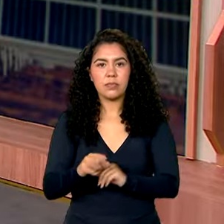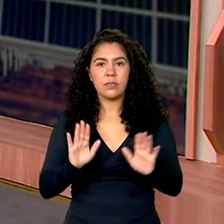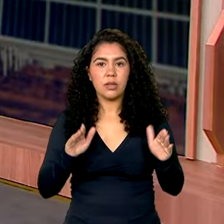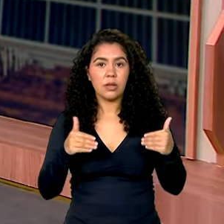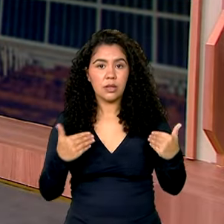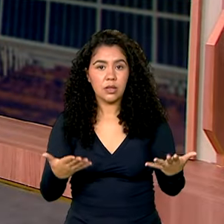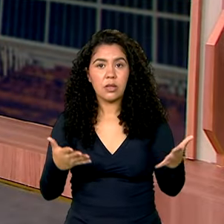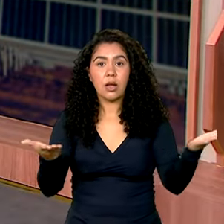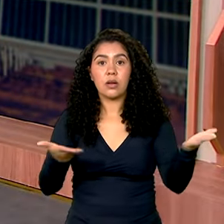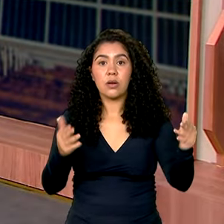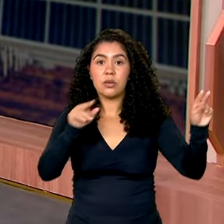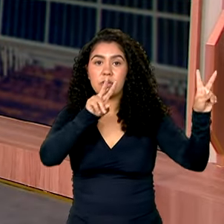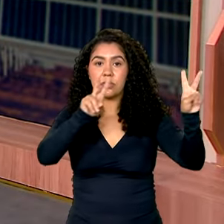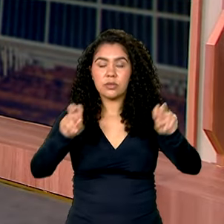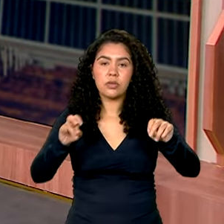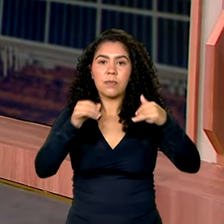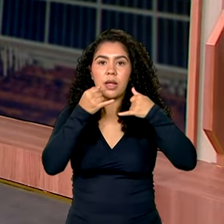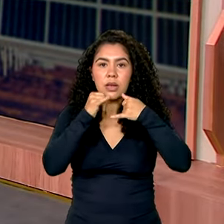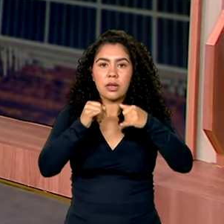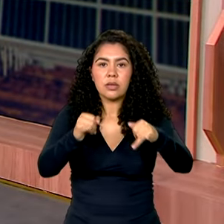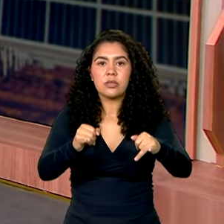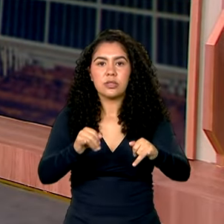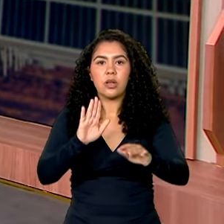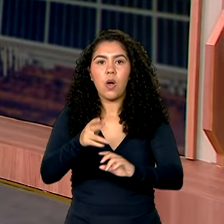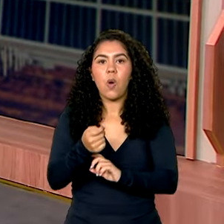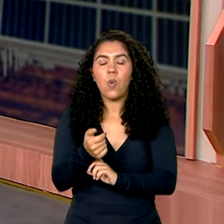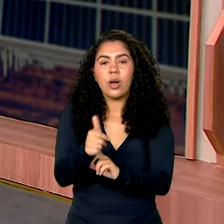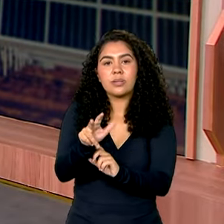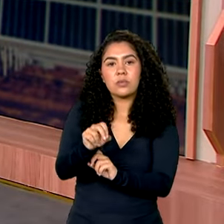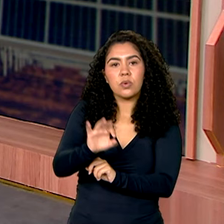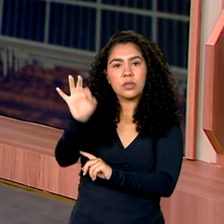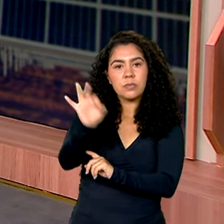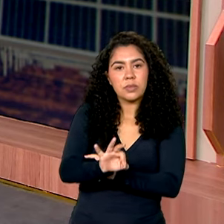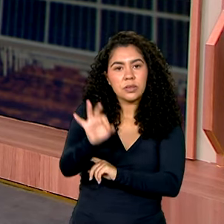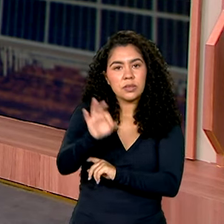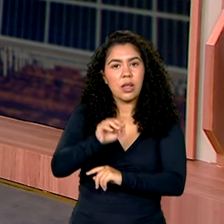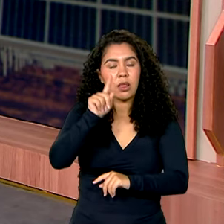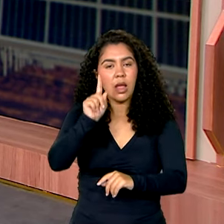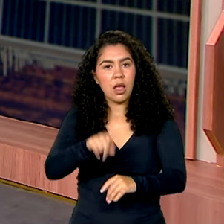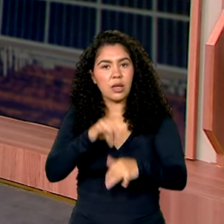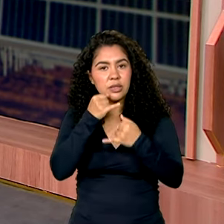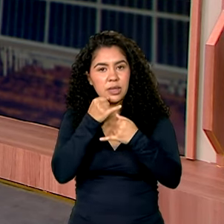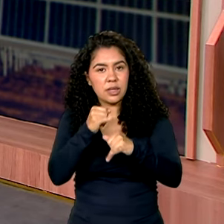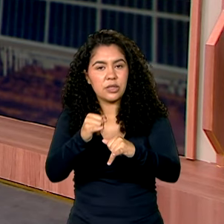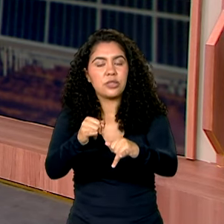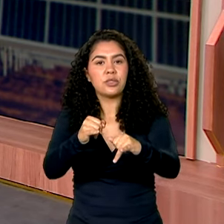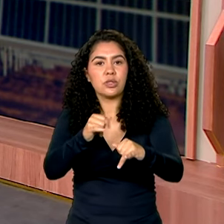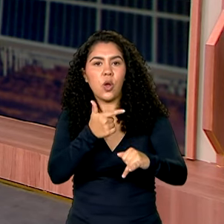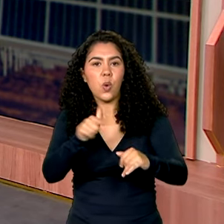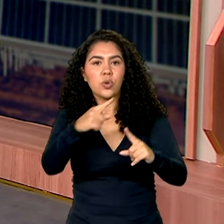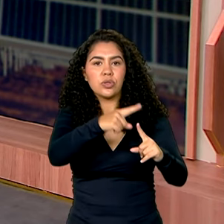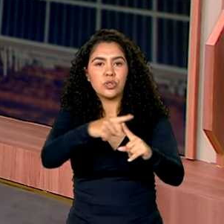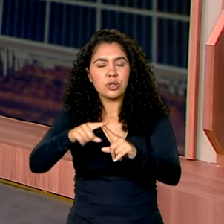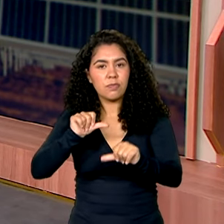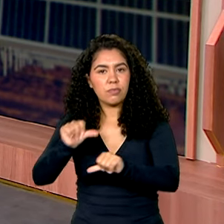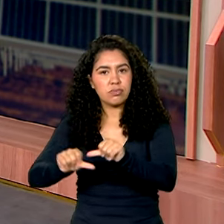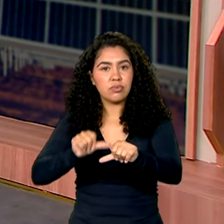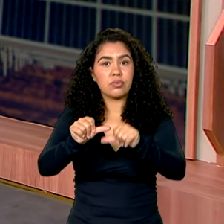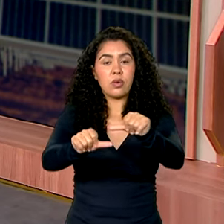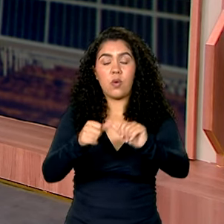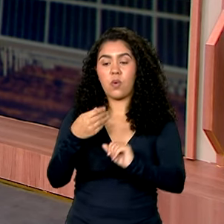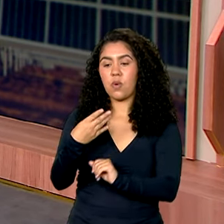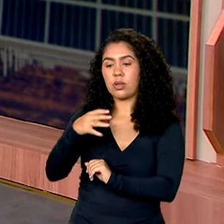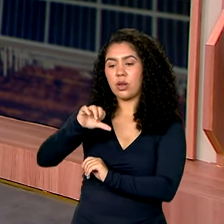Vamos lá, energia, quase metade da oferta vem de fontes de energias renováveis. 49,1